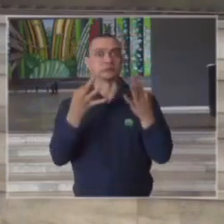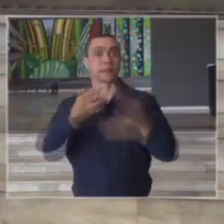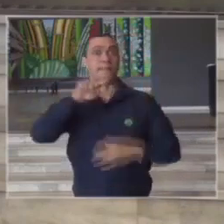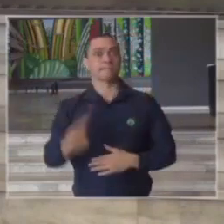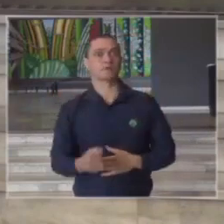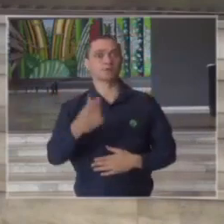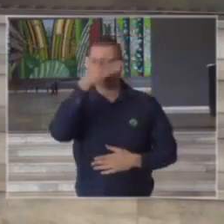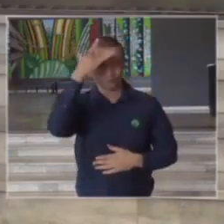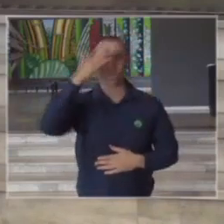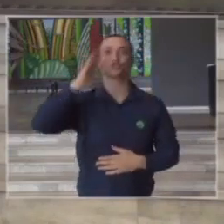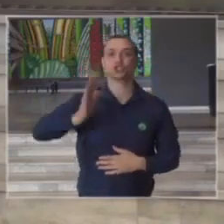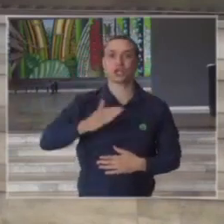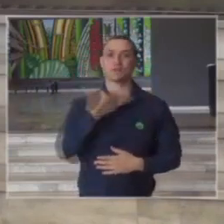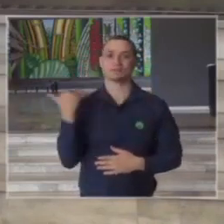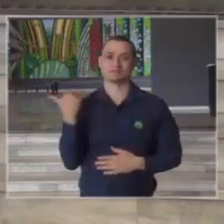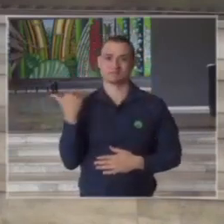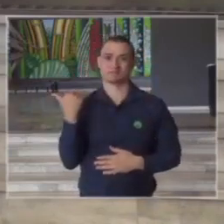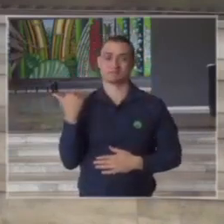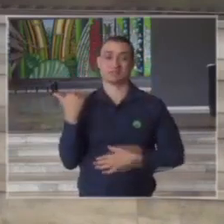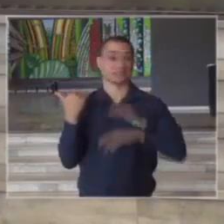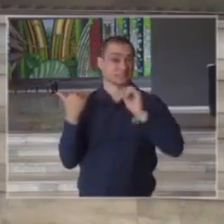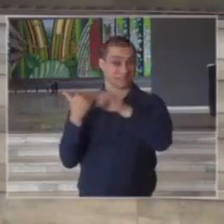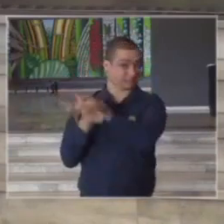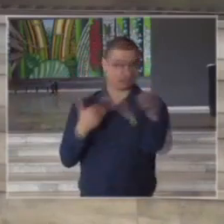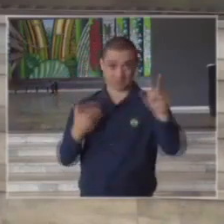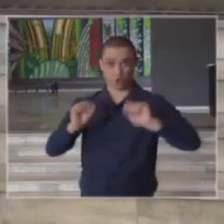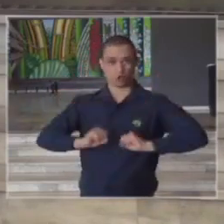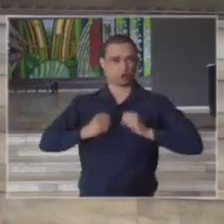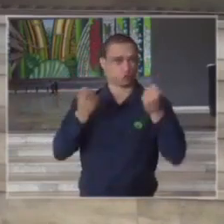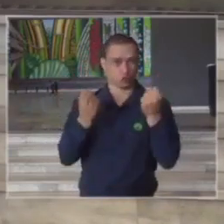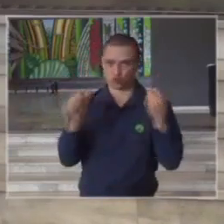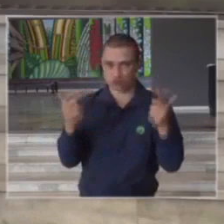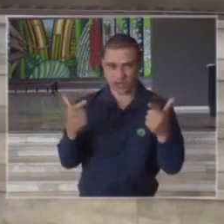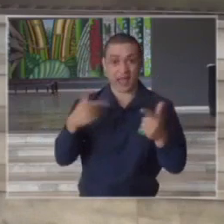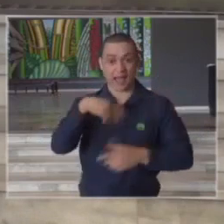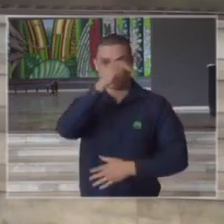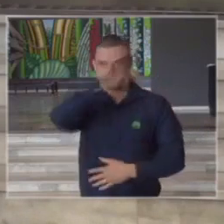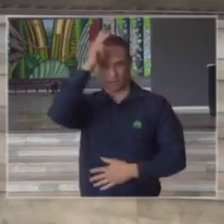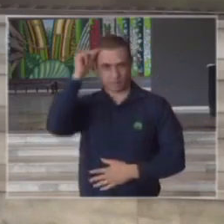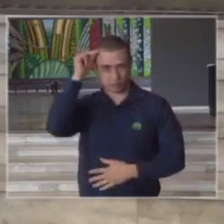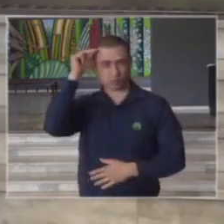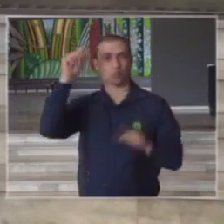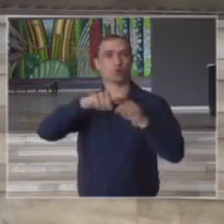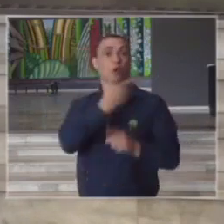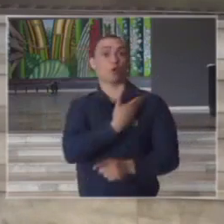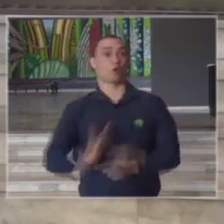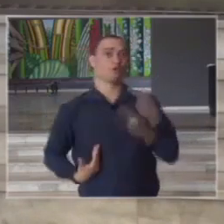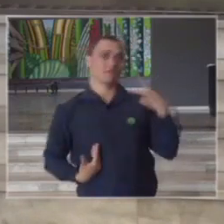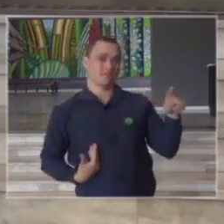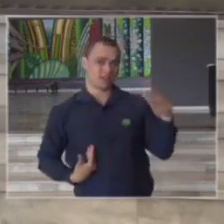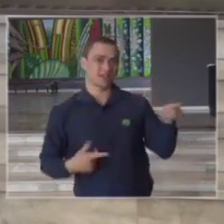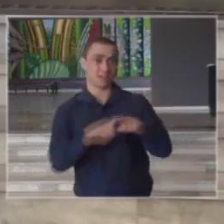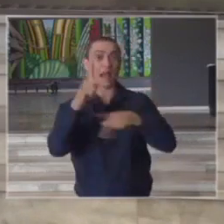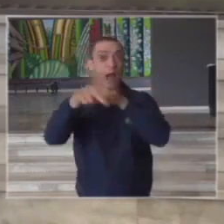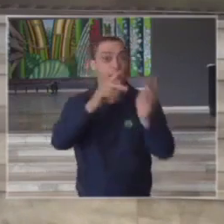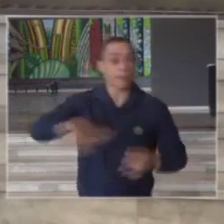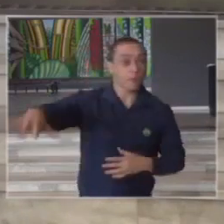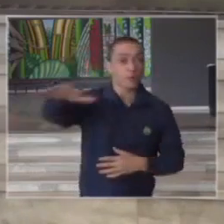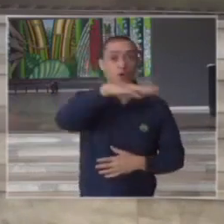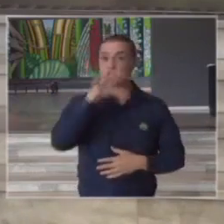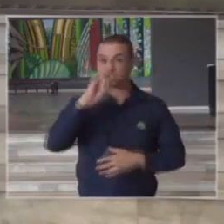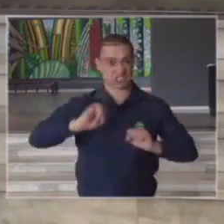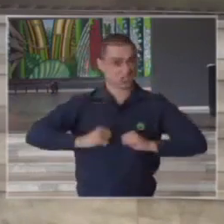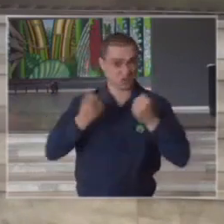de São Paulo certamente se não fosse todo esse esforço que a prefeitura o governo do estado e a população